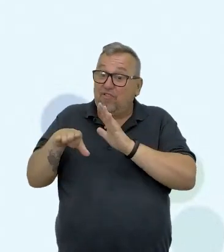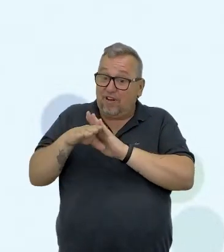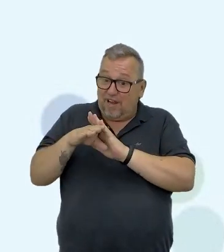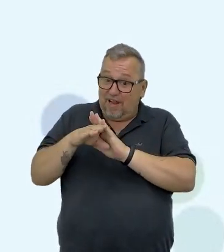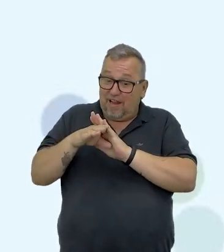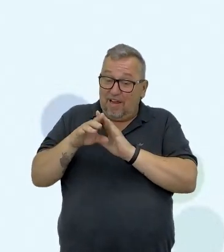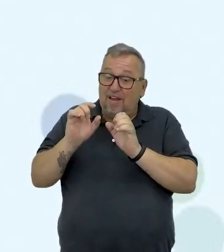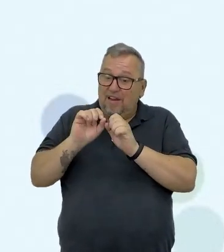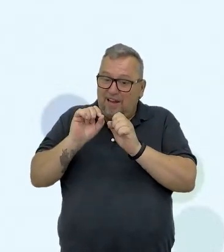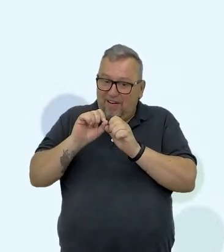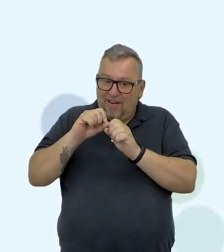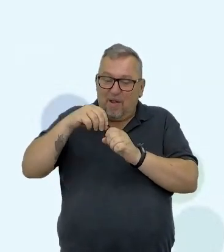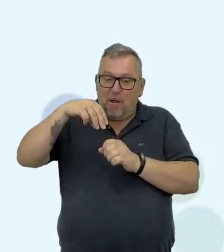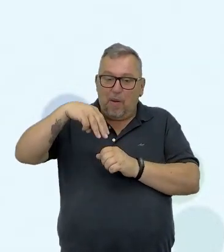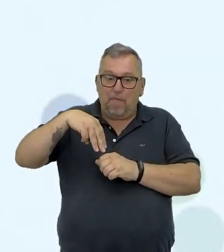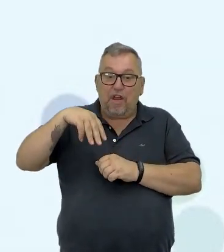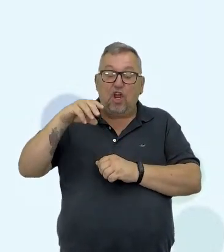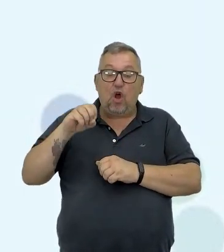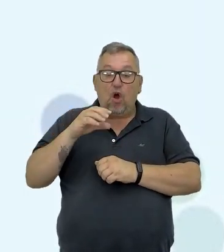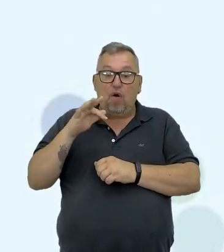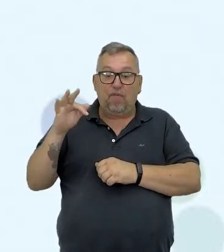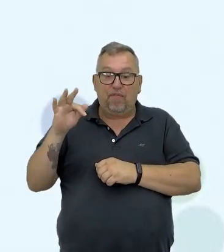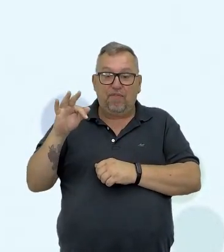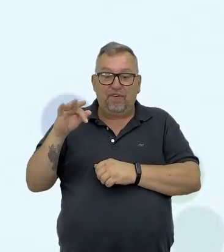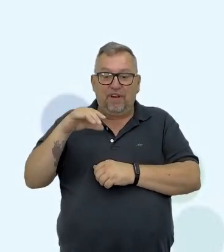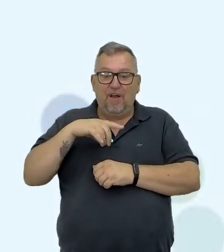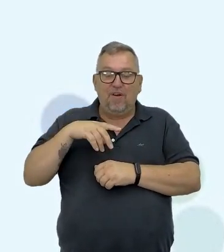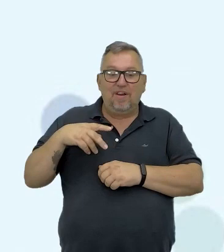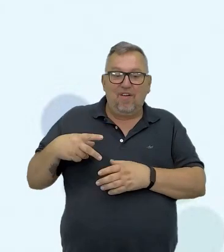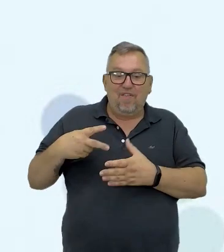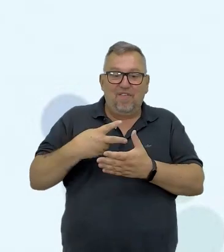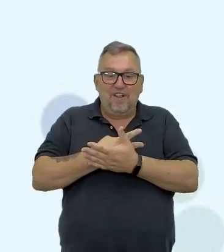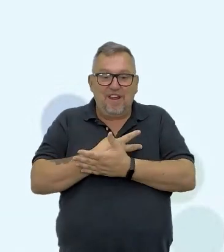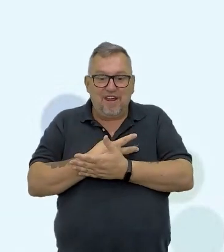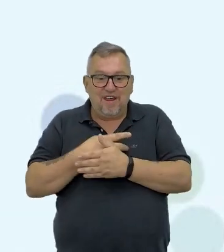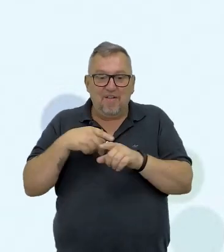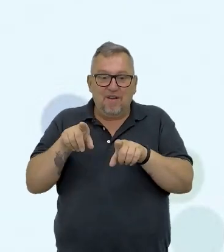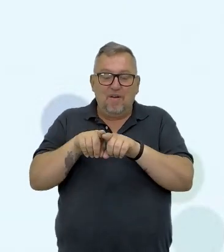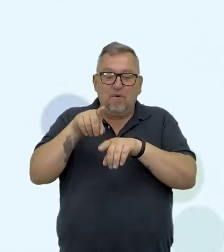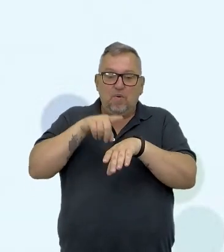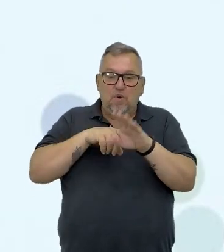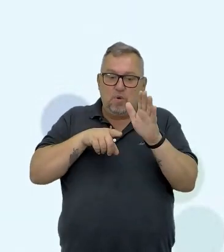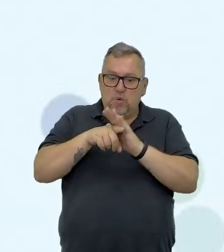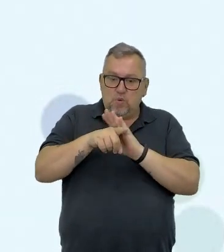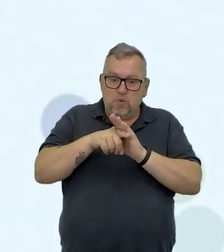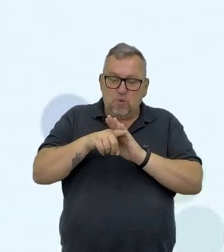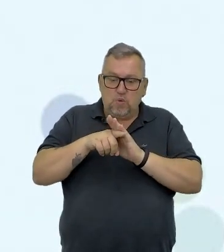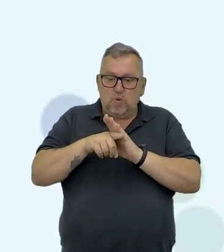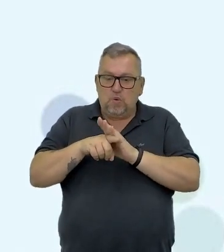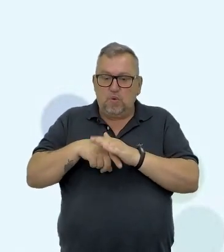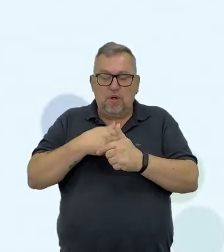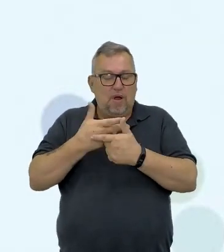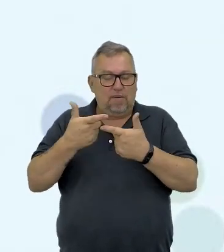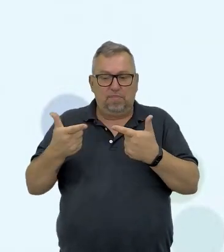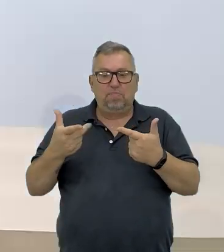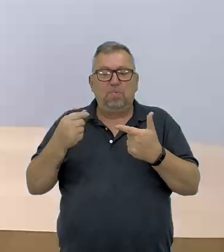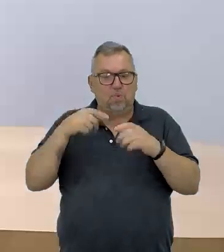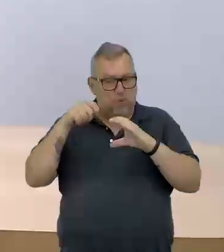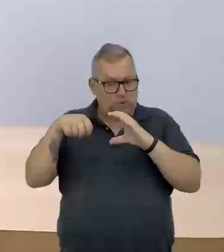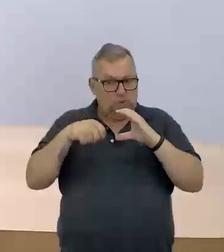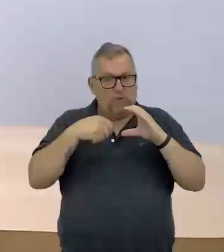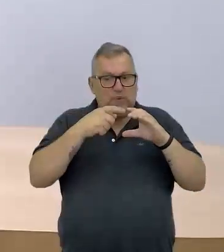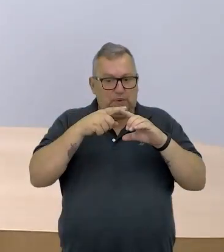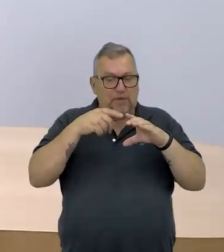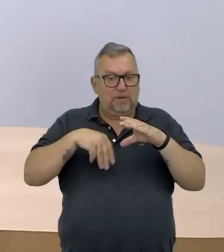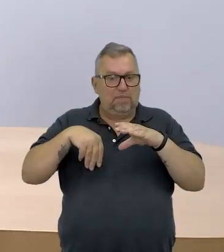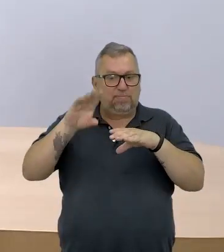Dá para fazer making of também, né? Onde teve erros, o momento da pesquisa. Então vocês podem filmar muita coisa. E aí dá para